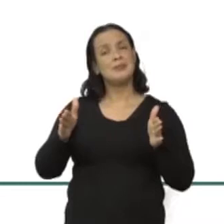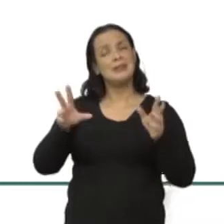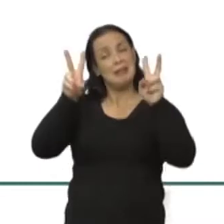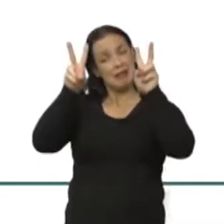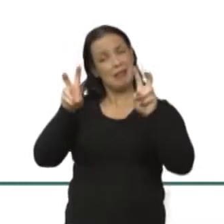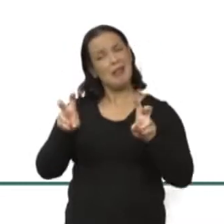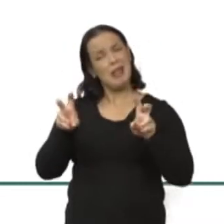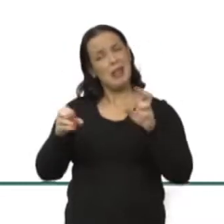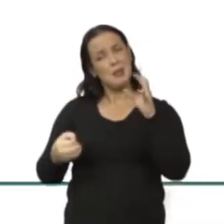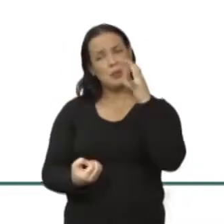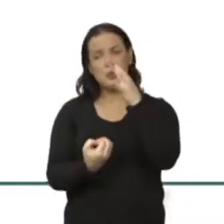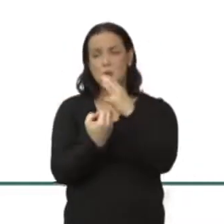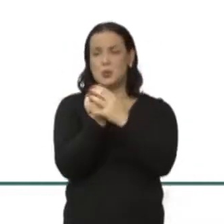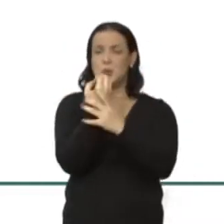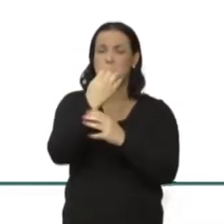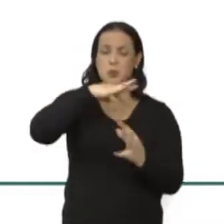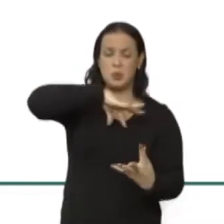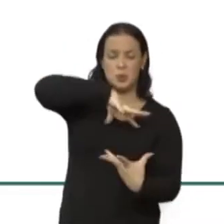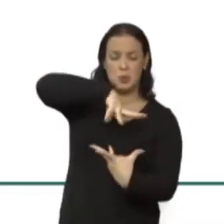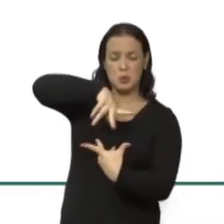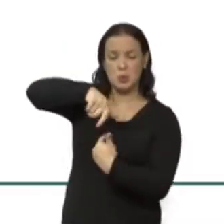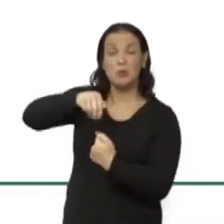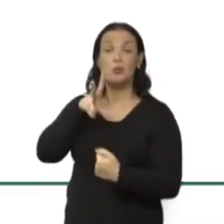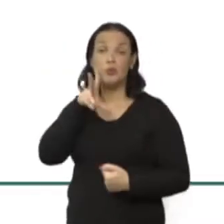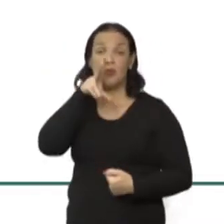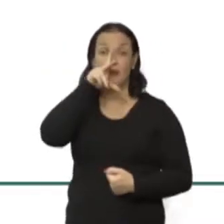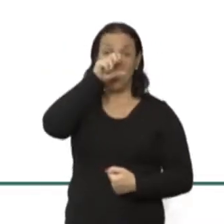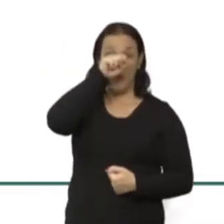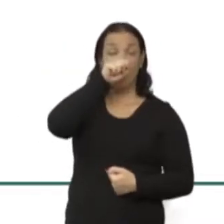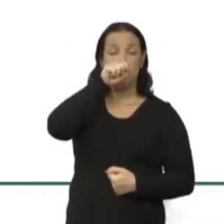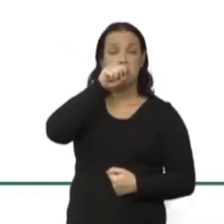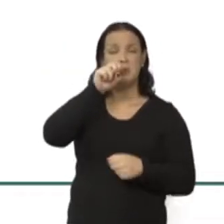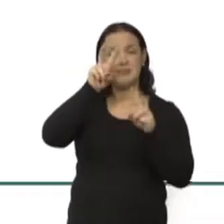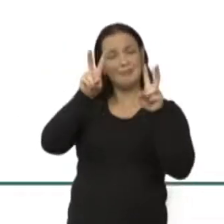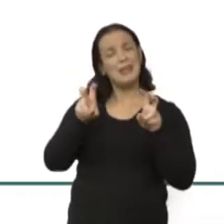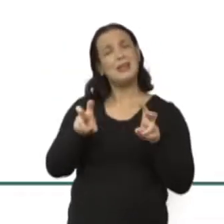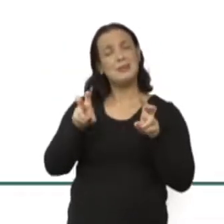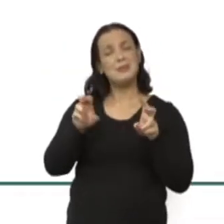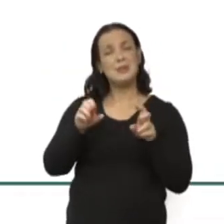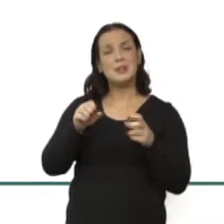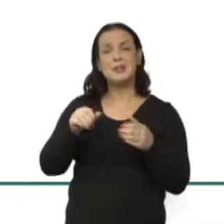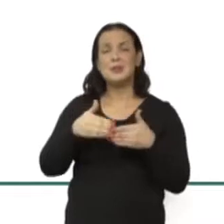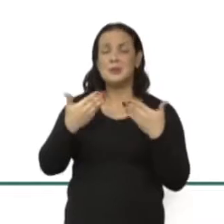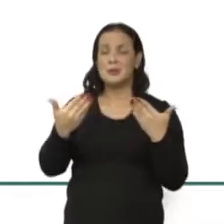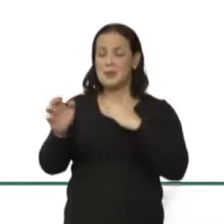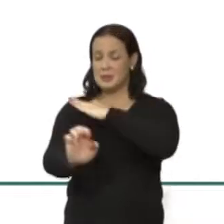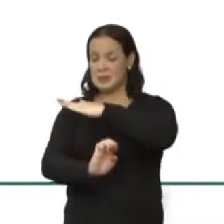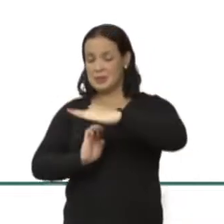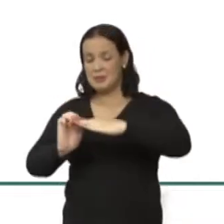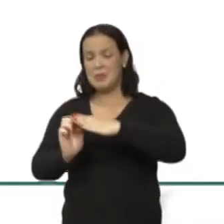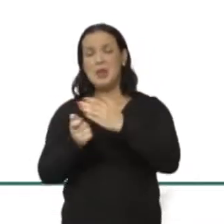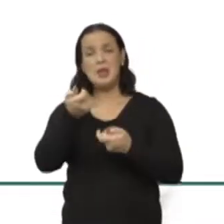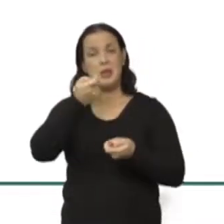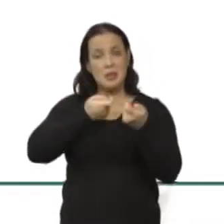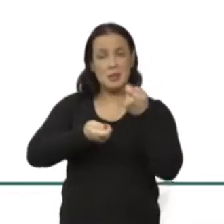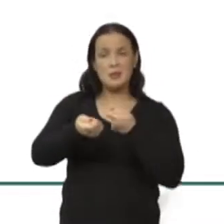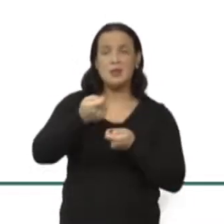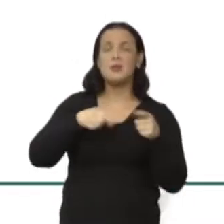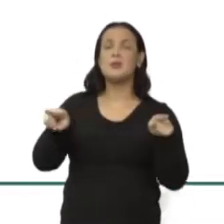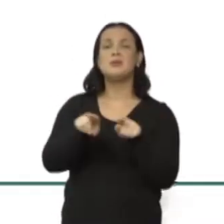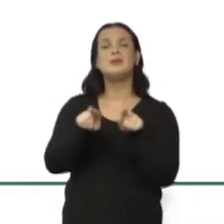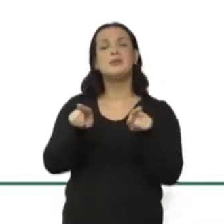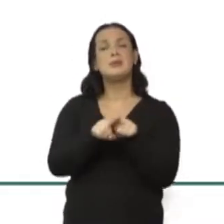emergido no mundo inteiro com tanta força e temas com os quais as empresas e os negócios também estão tendo que lidar?